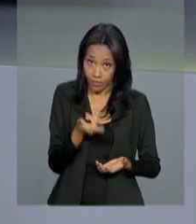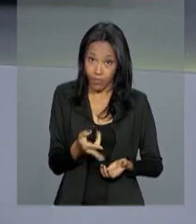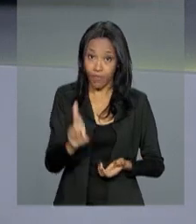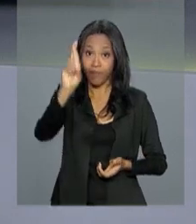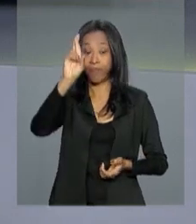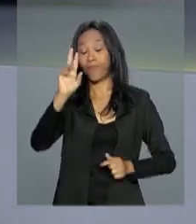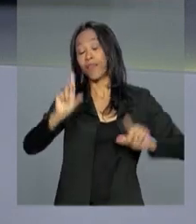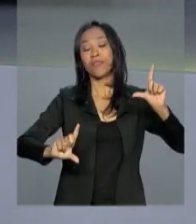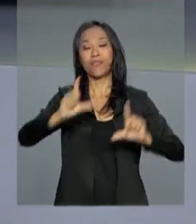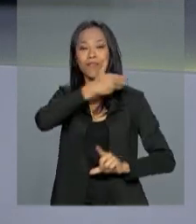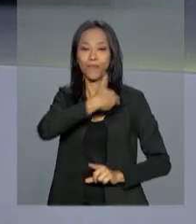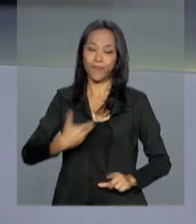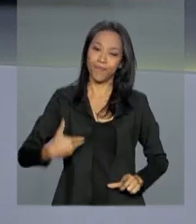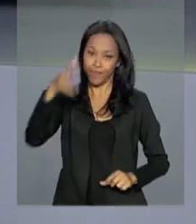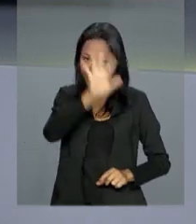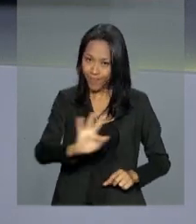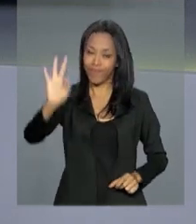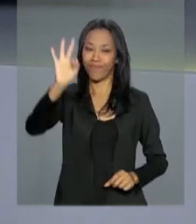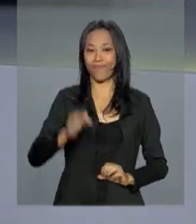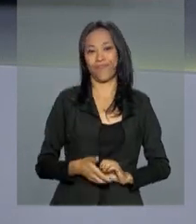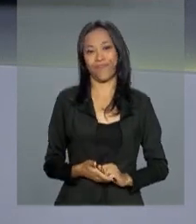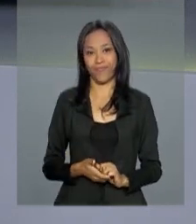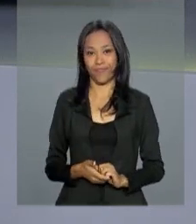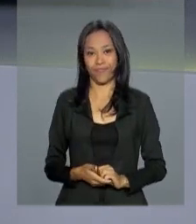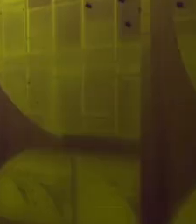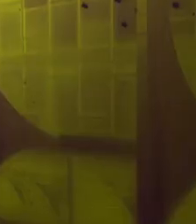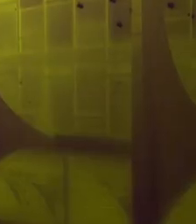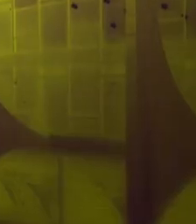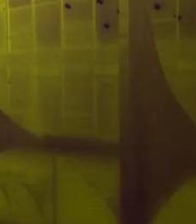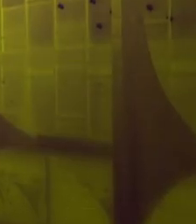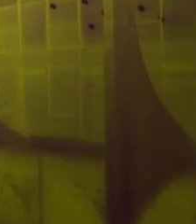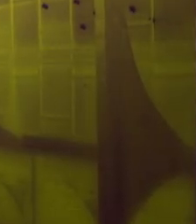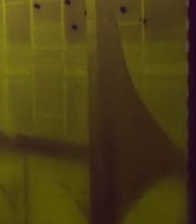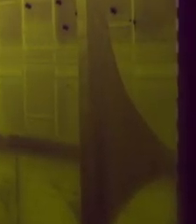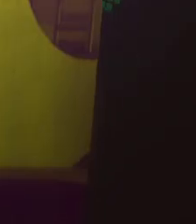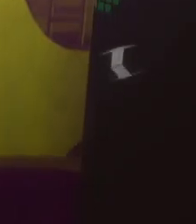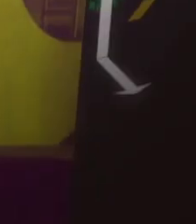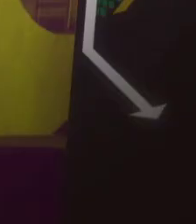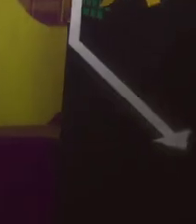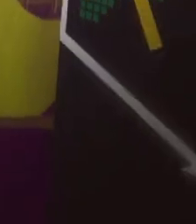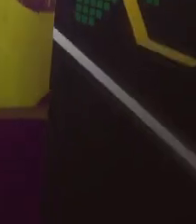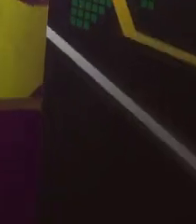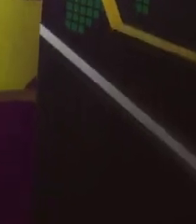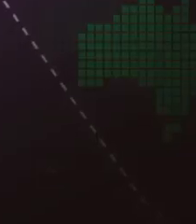aqui na NBR, a TV do Governo Federal. Tchau. Tchau.